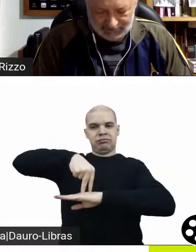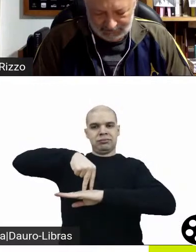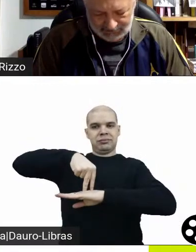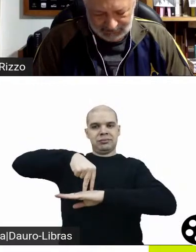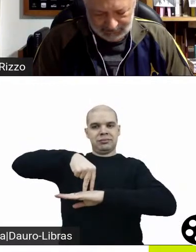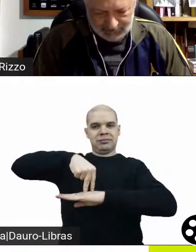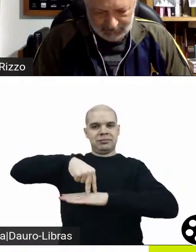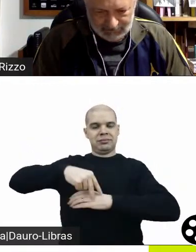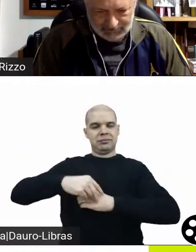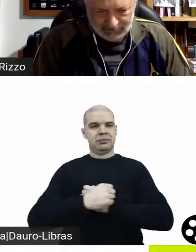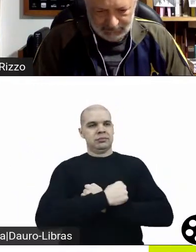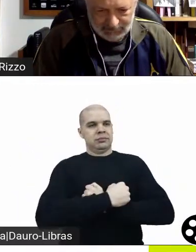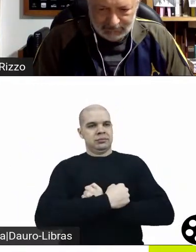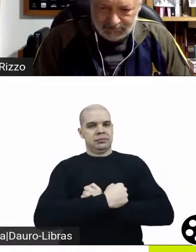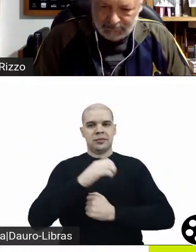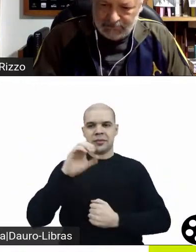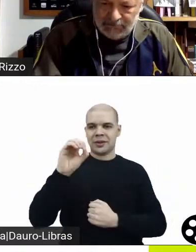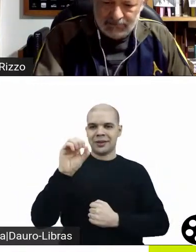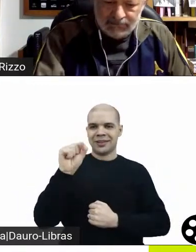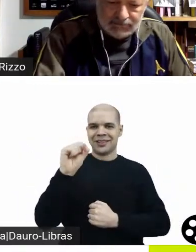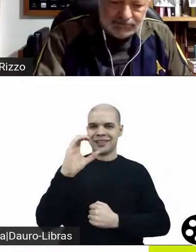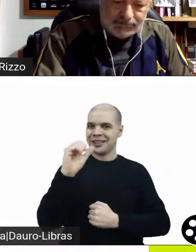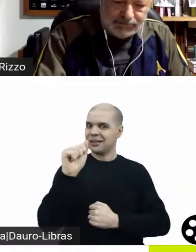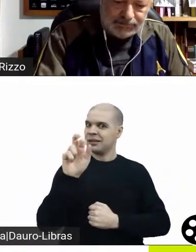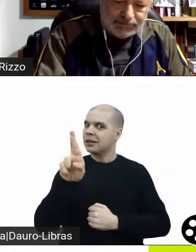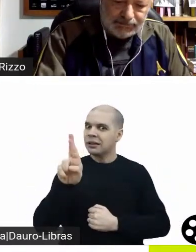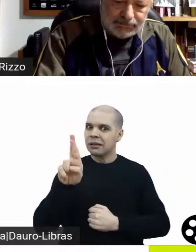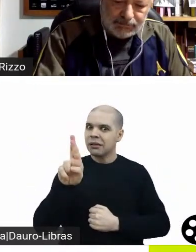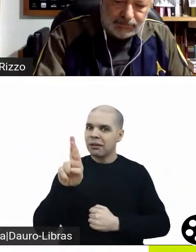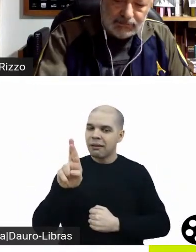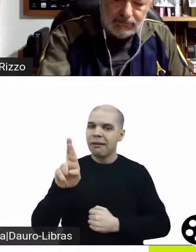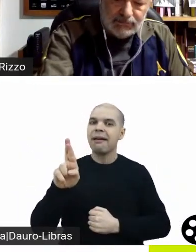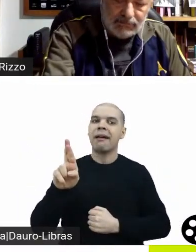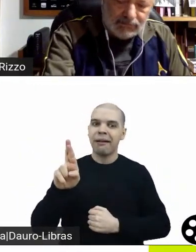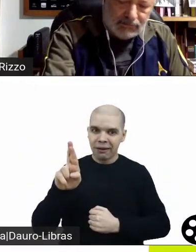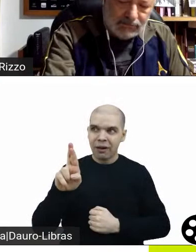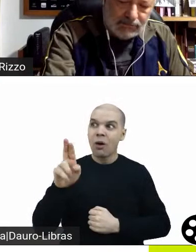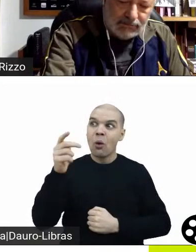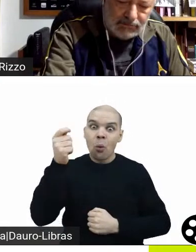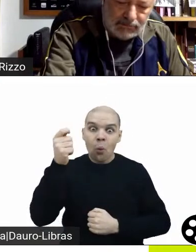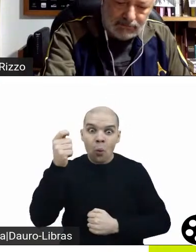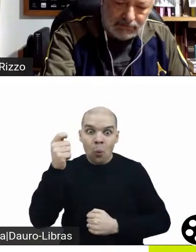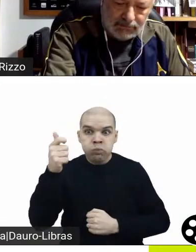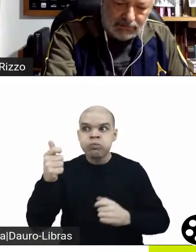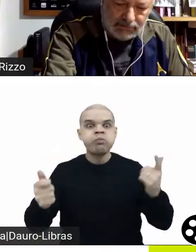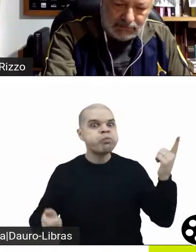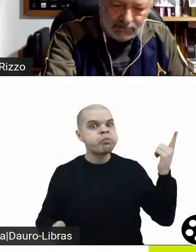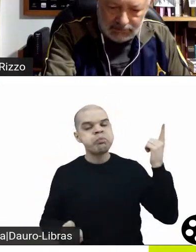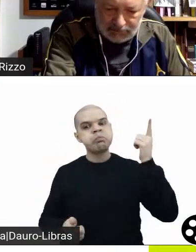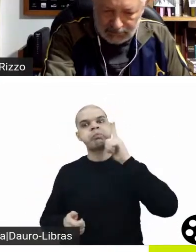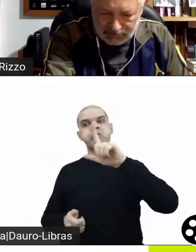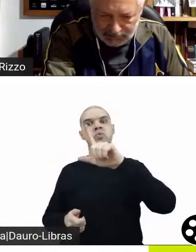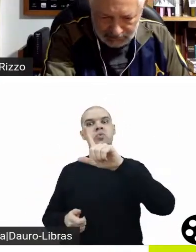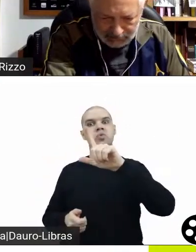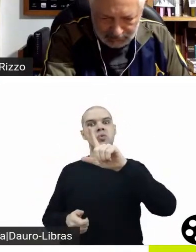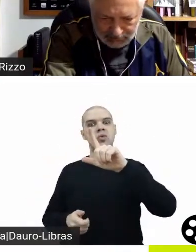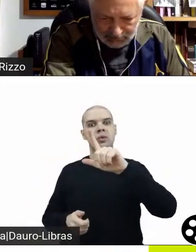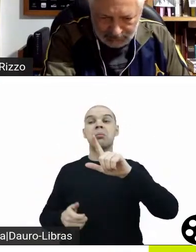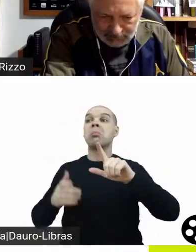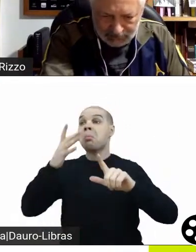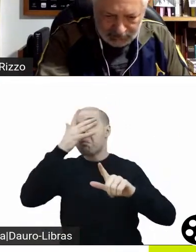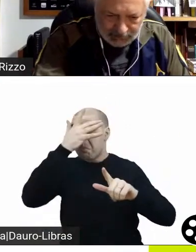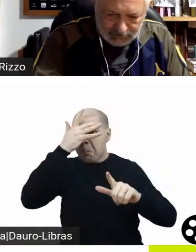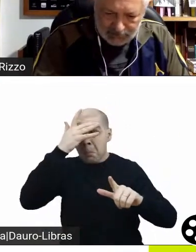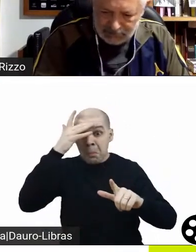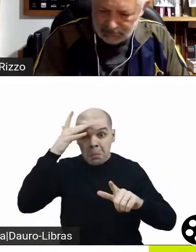foi construído, uma carreira que foi construída, talvez a parte de Muriel. Se eu salvo o melhor juiz, eu acho que o casamento de Muriel é o primeiro